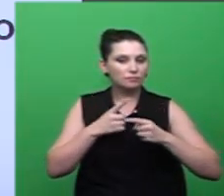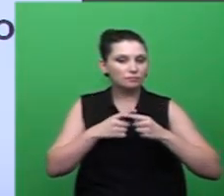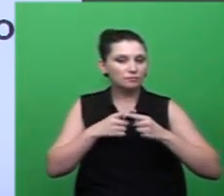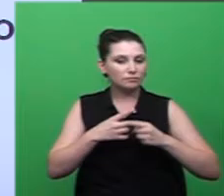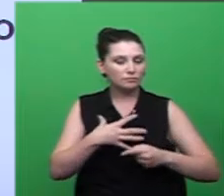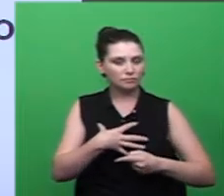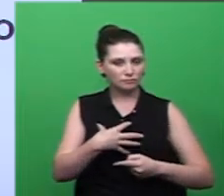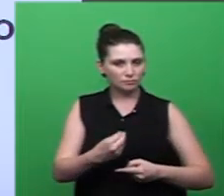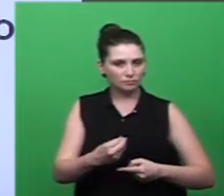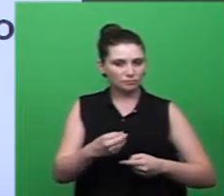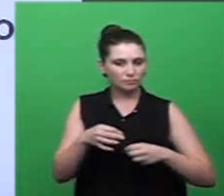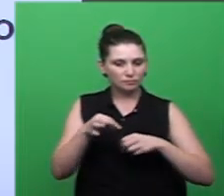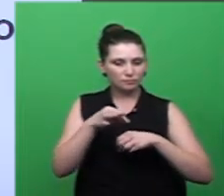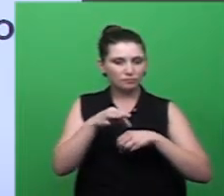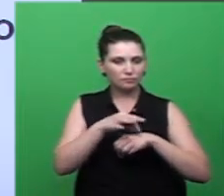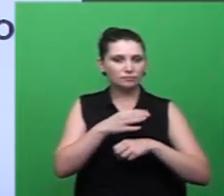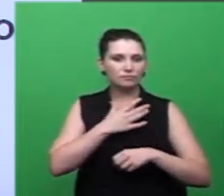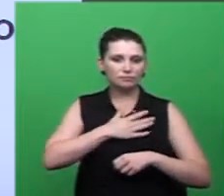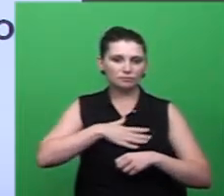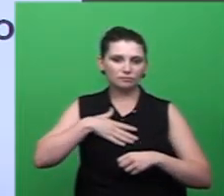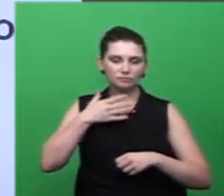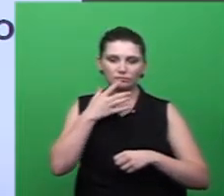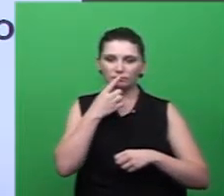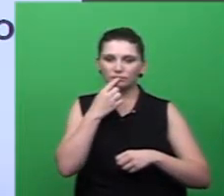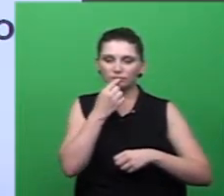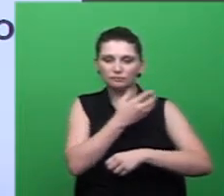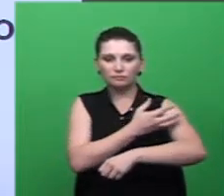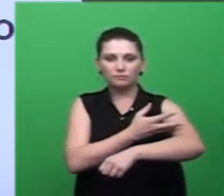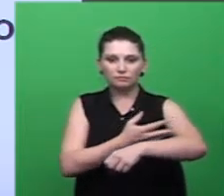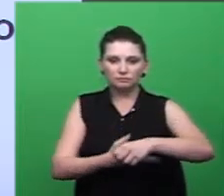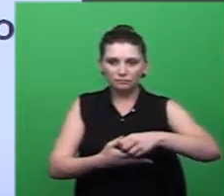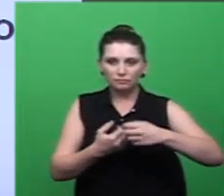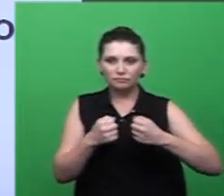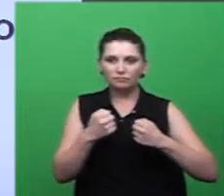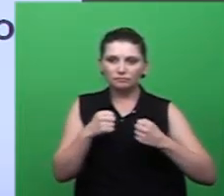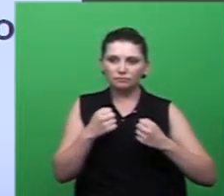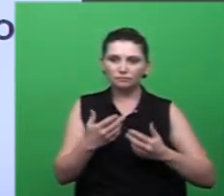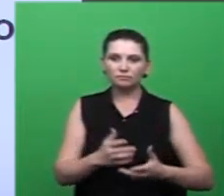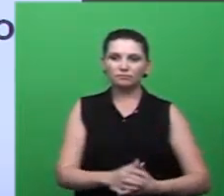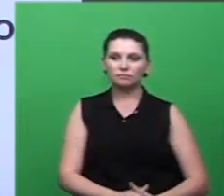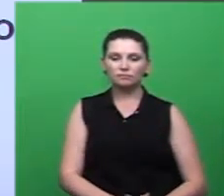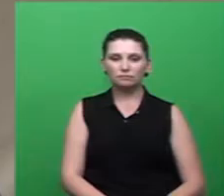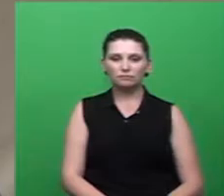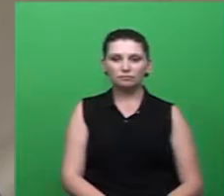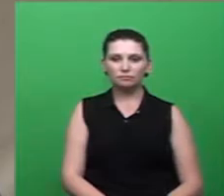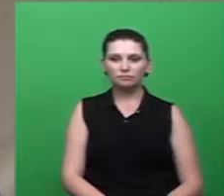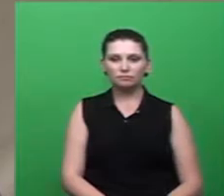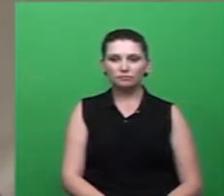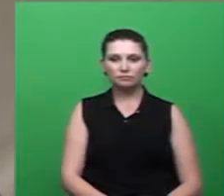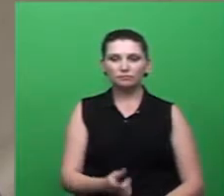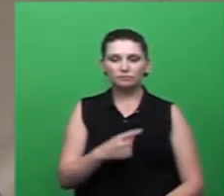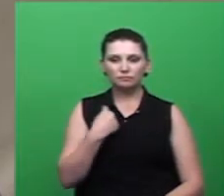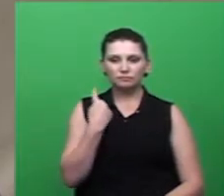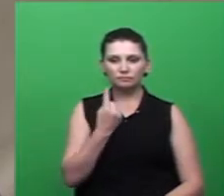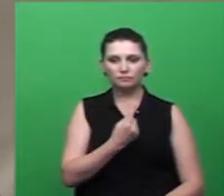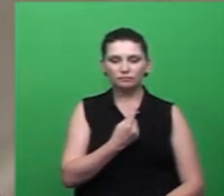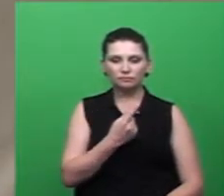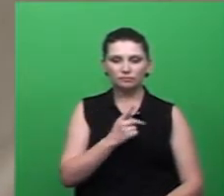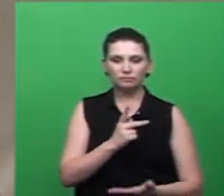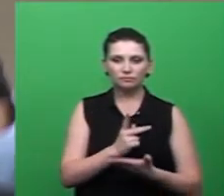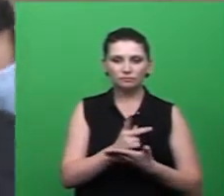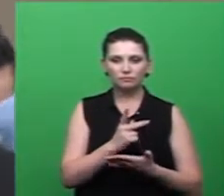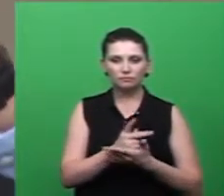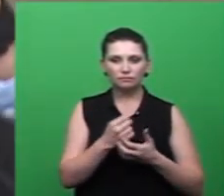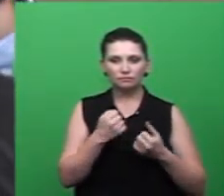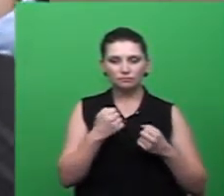nascer. Então, de 300 em 300 metros, buscando as nossas fronteiras, por onde chega o mosquito,